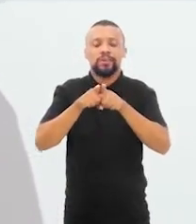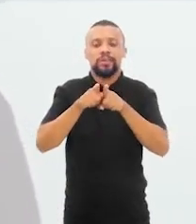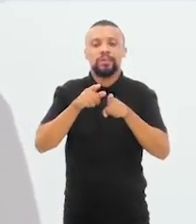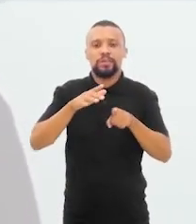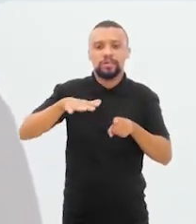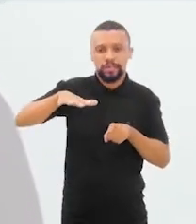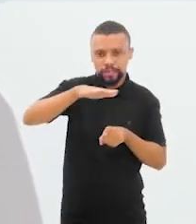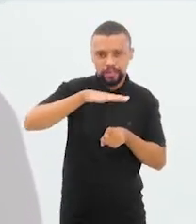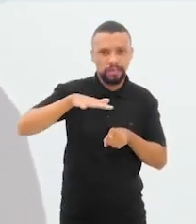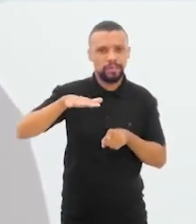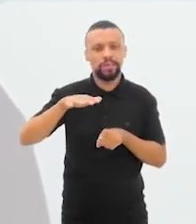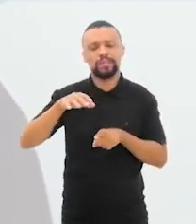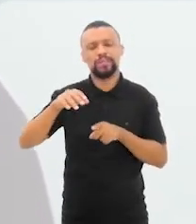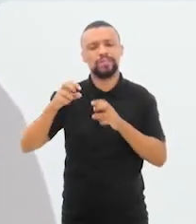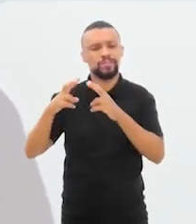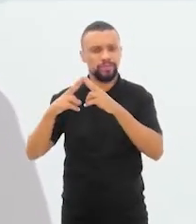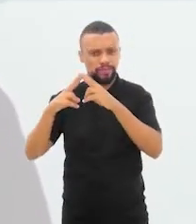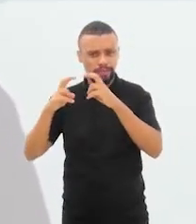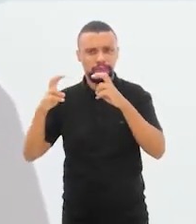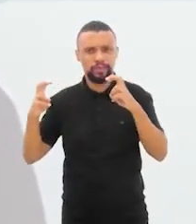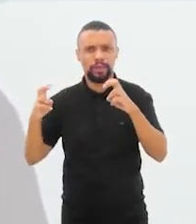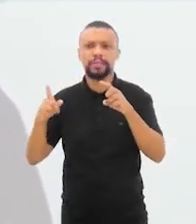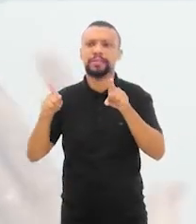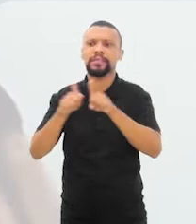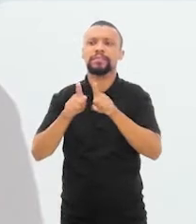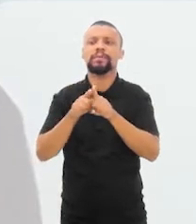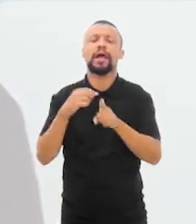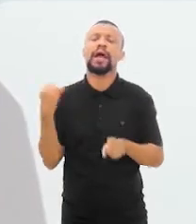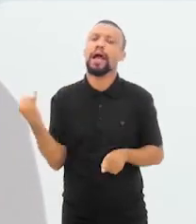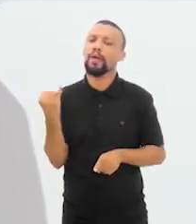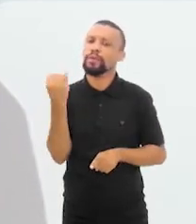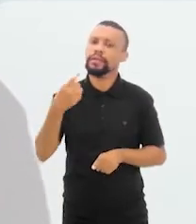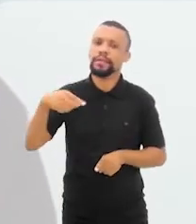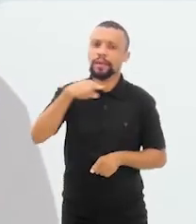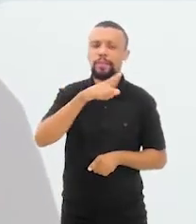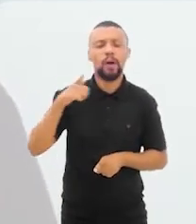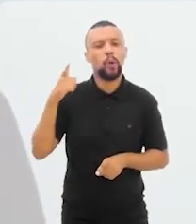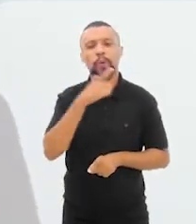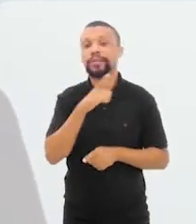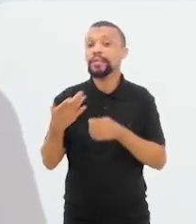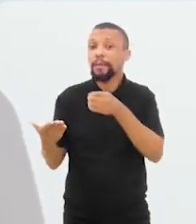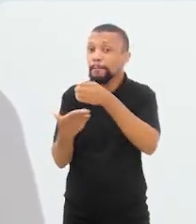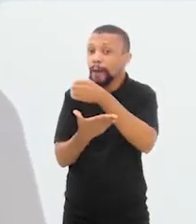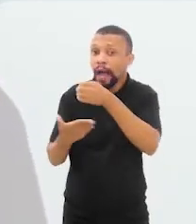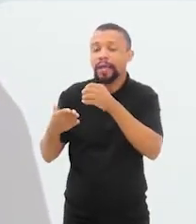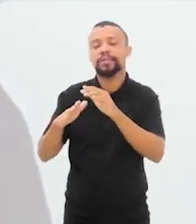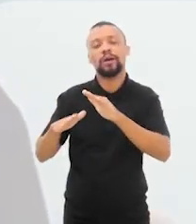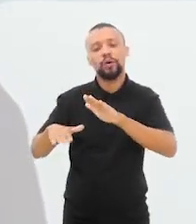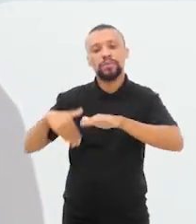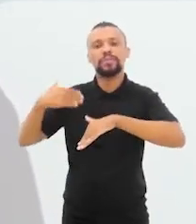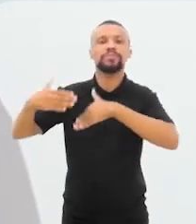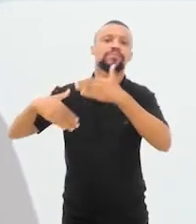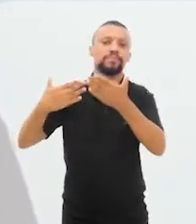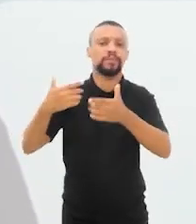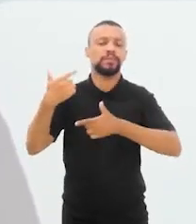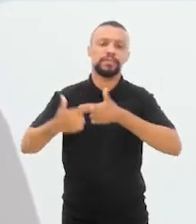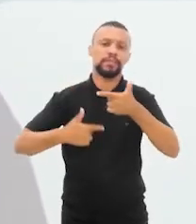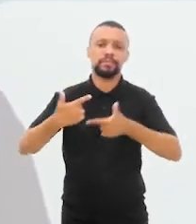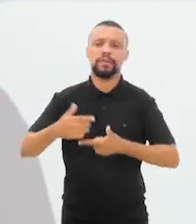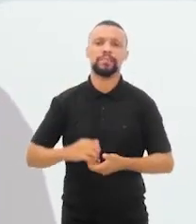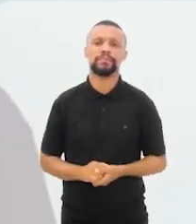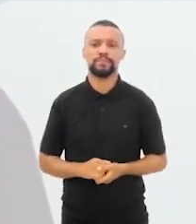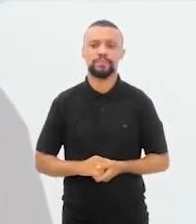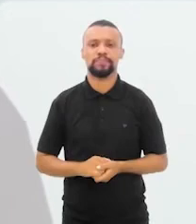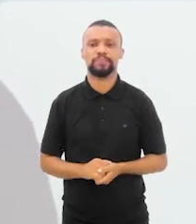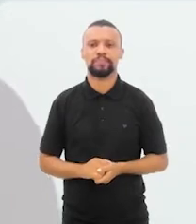Obispe, do Observatório de Florianópolis, e como a importância deles para poder dar base ao desenvolvimento desse